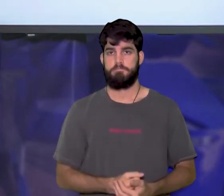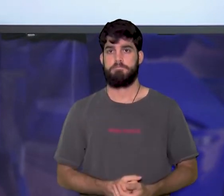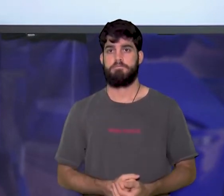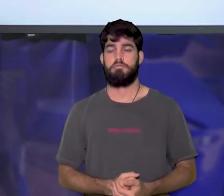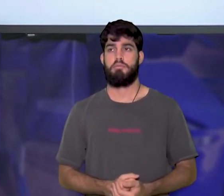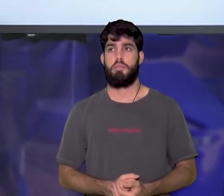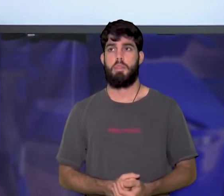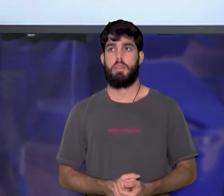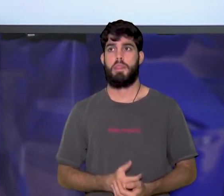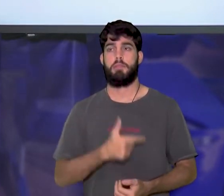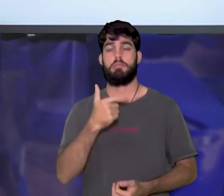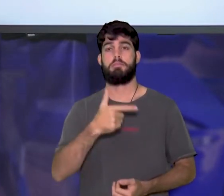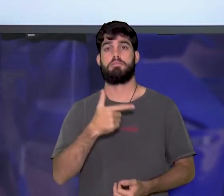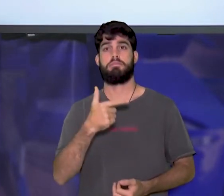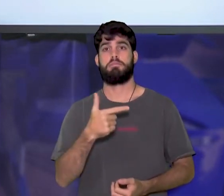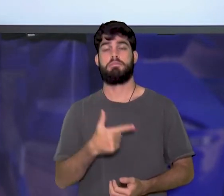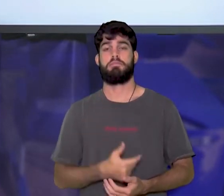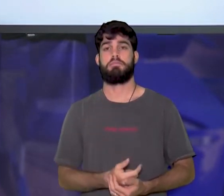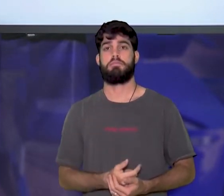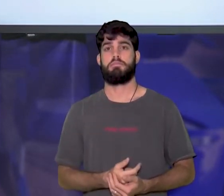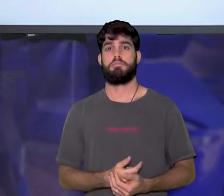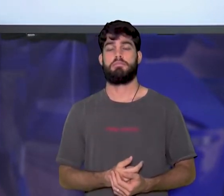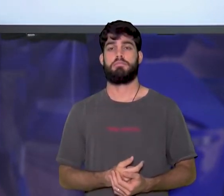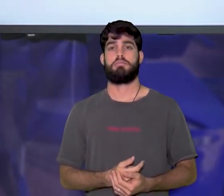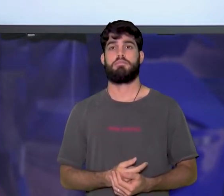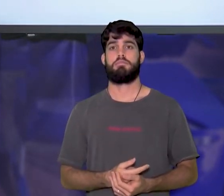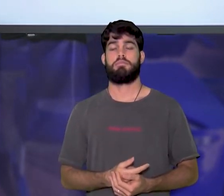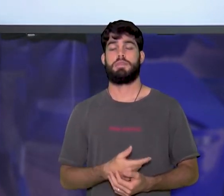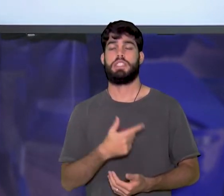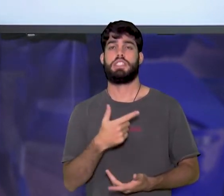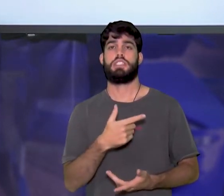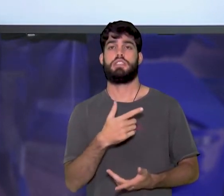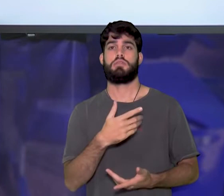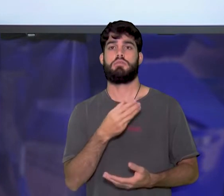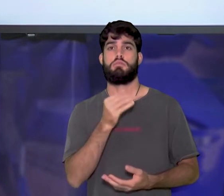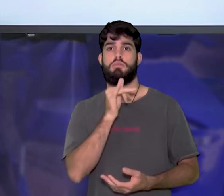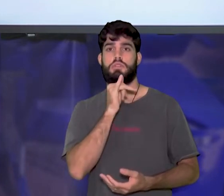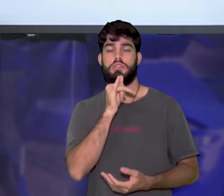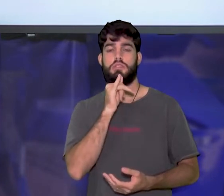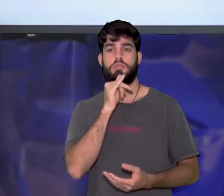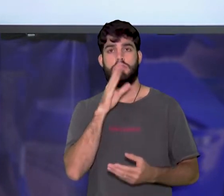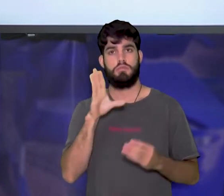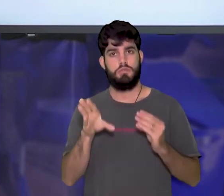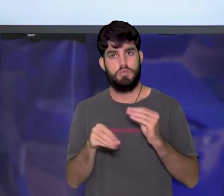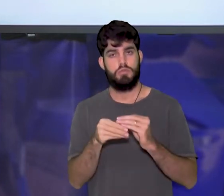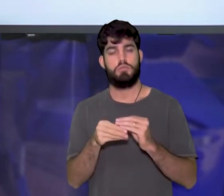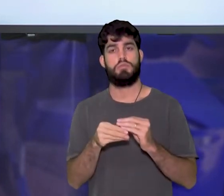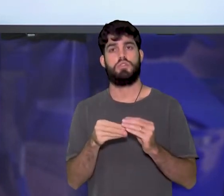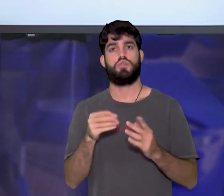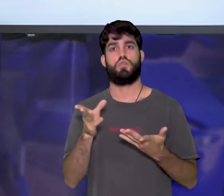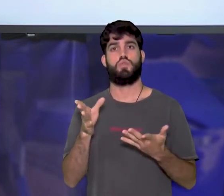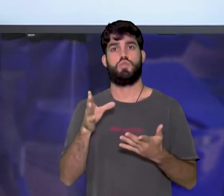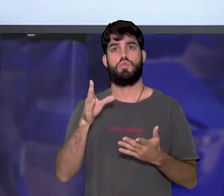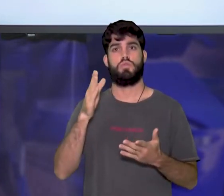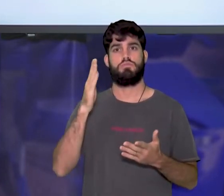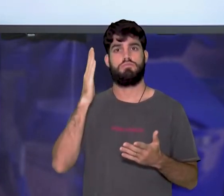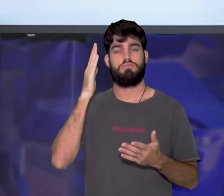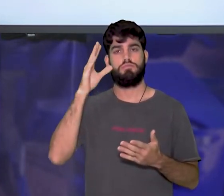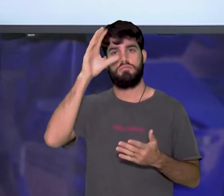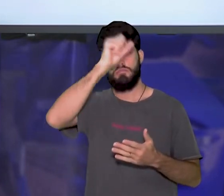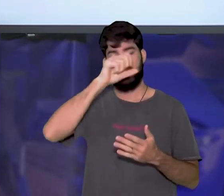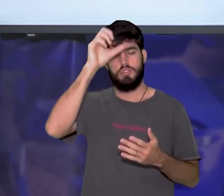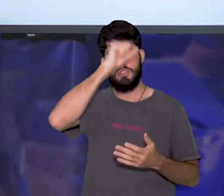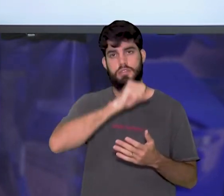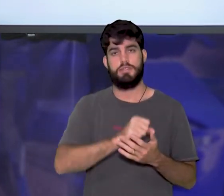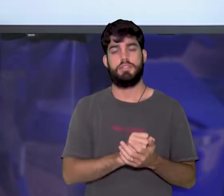segunda, para poder implementar, vocês aprimorarem os seus conhecimentos, na questão